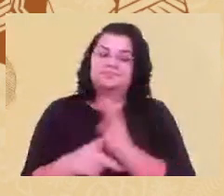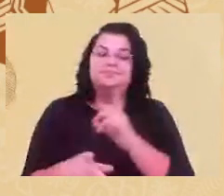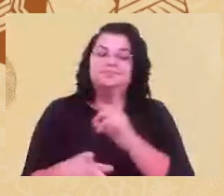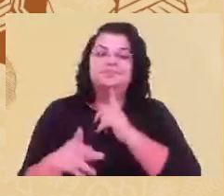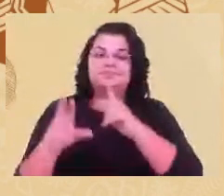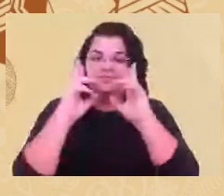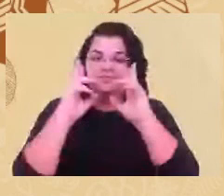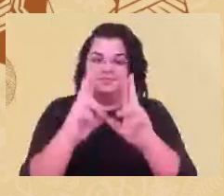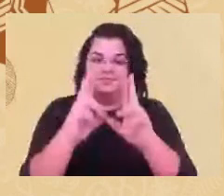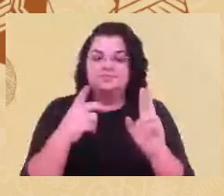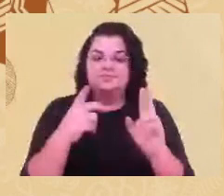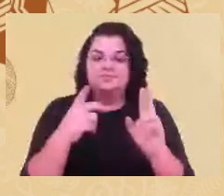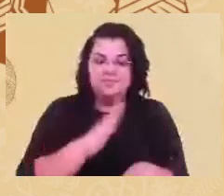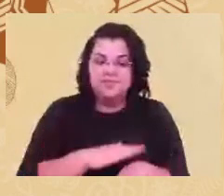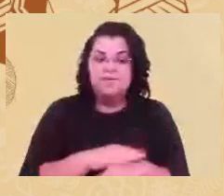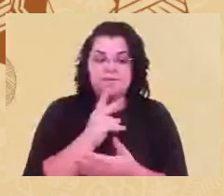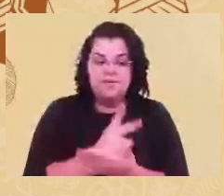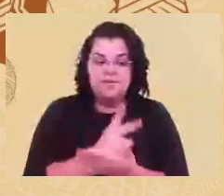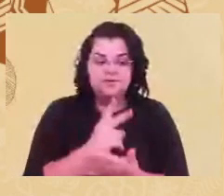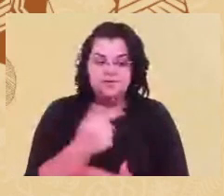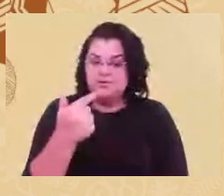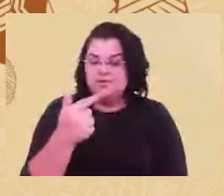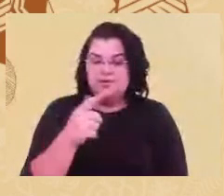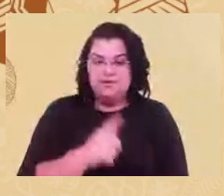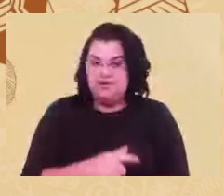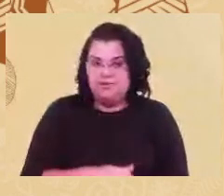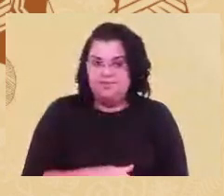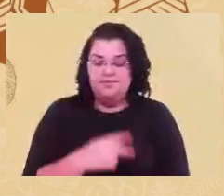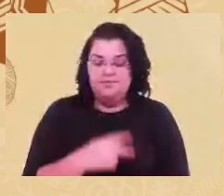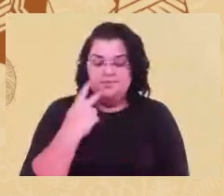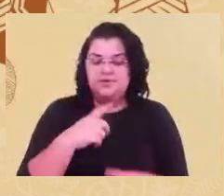tempo, que nem sempre é o tempo na instituição,